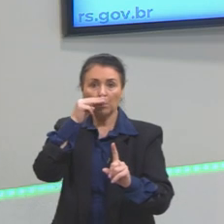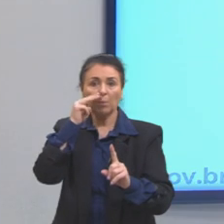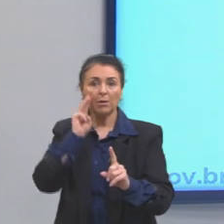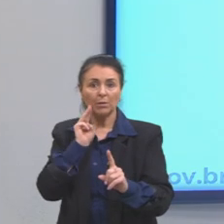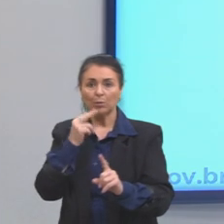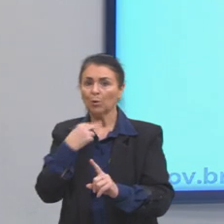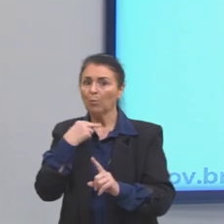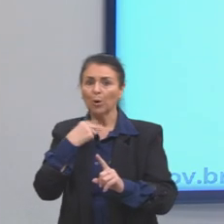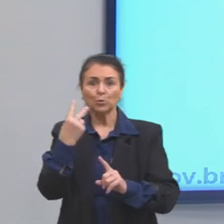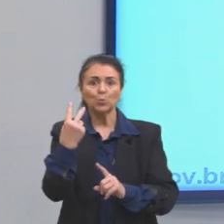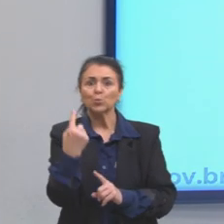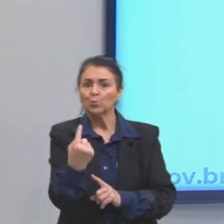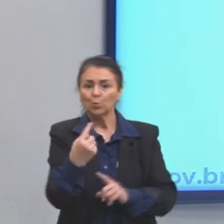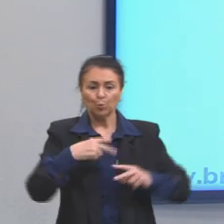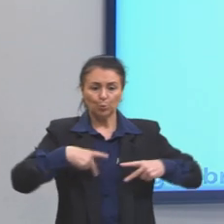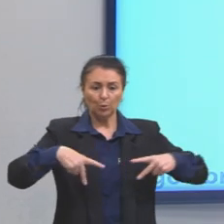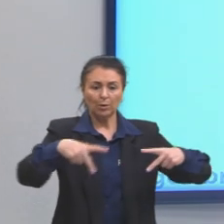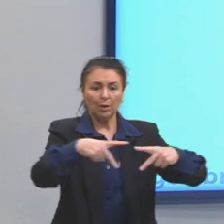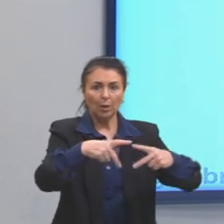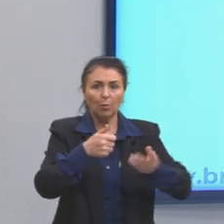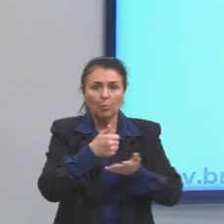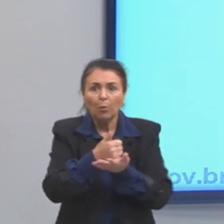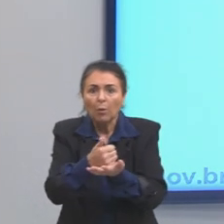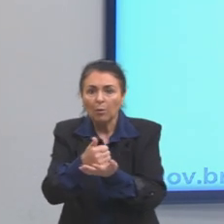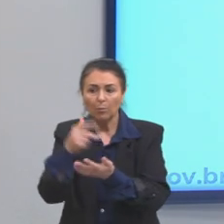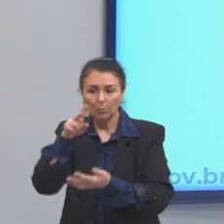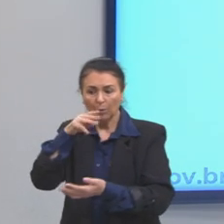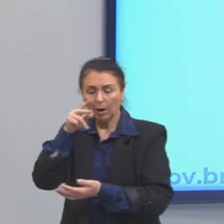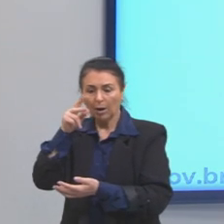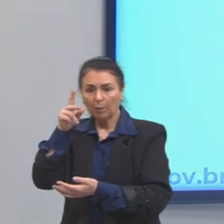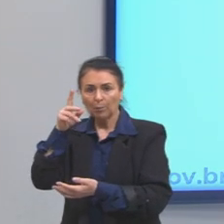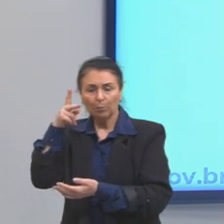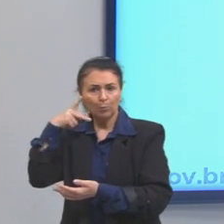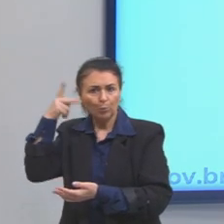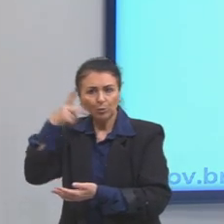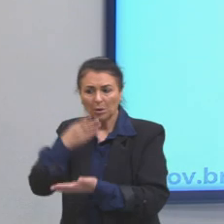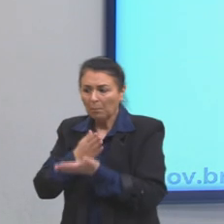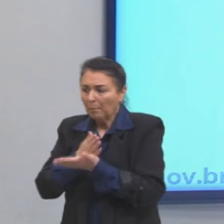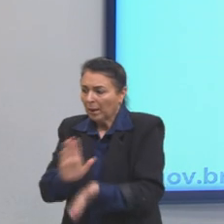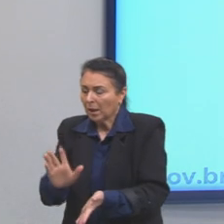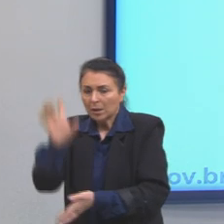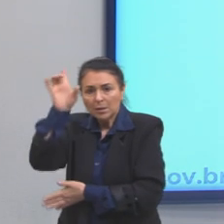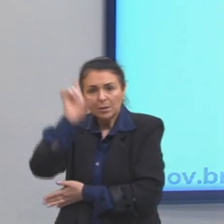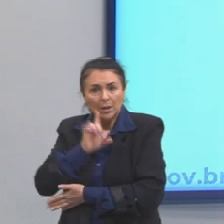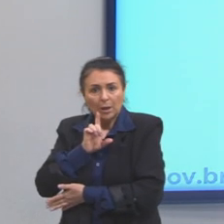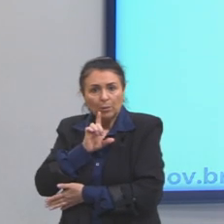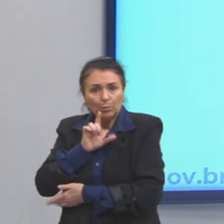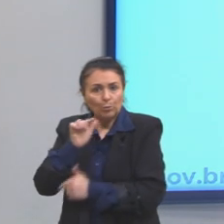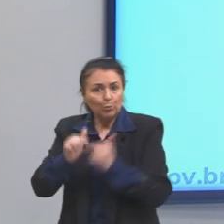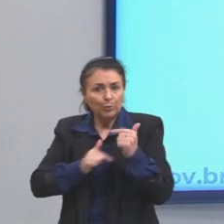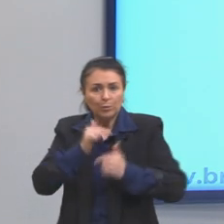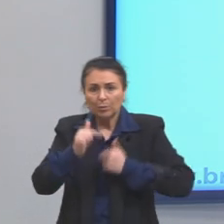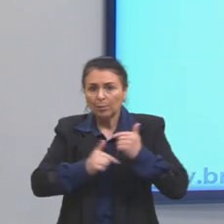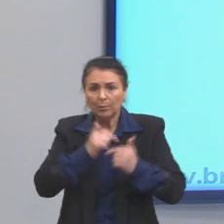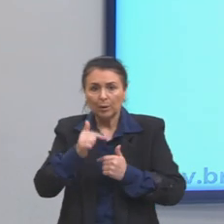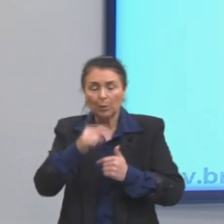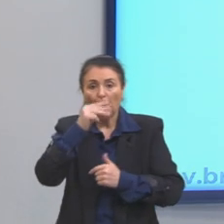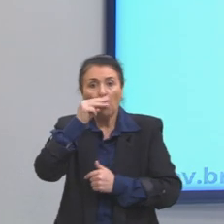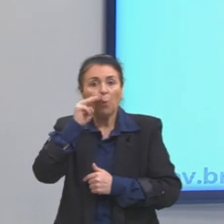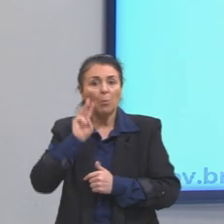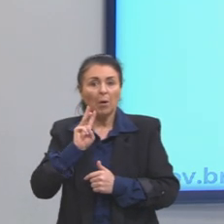proletário apoiar uma política de perda de direito dos trabalhadores. Não, para o Marx isso é